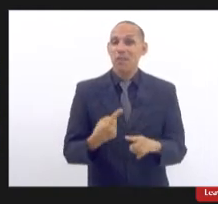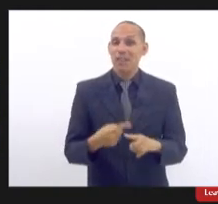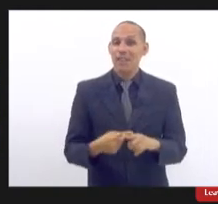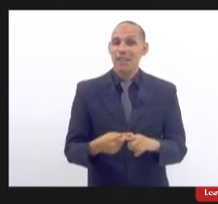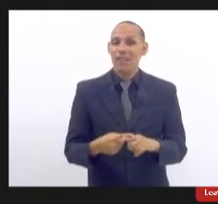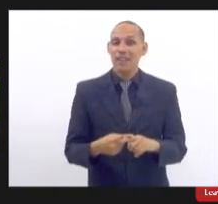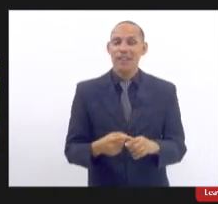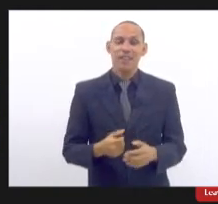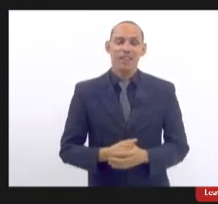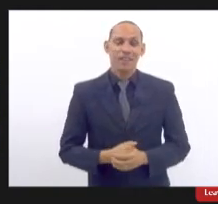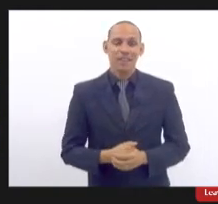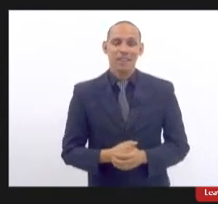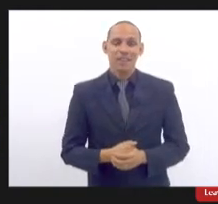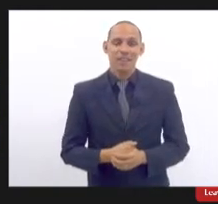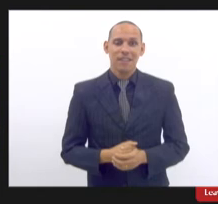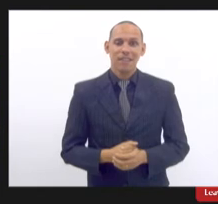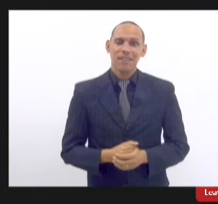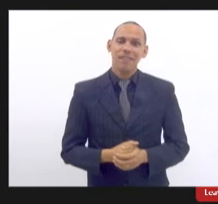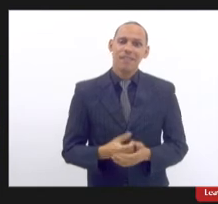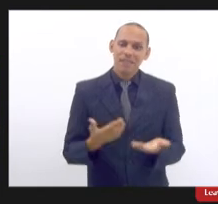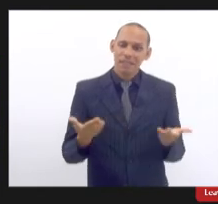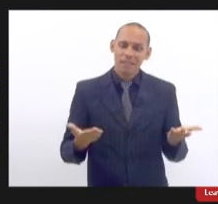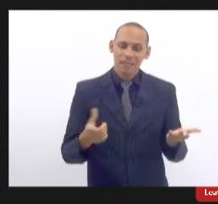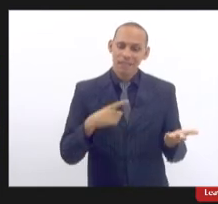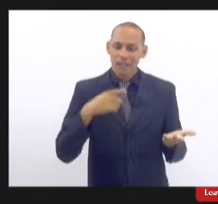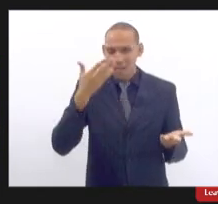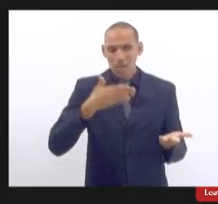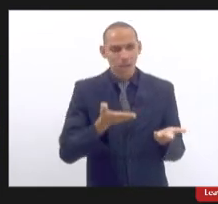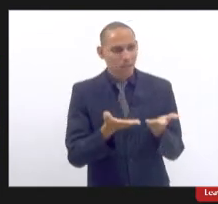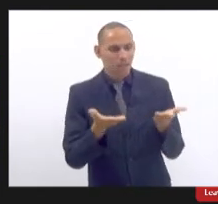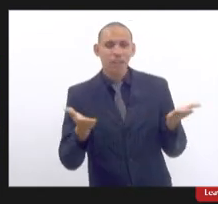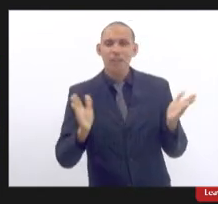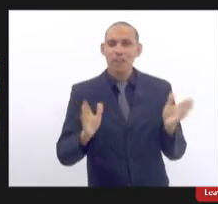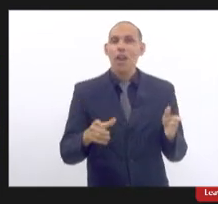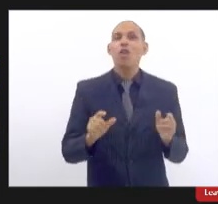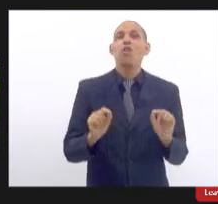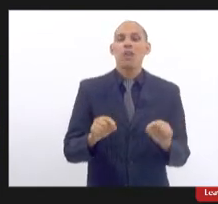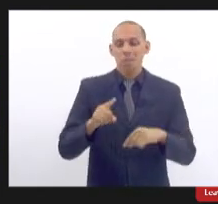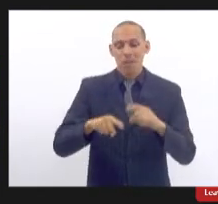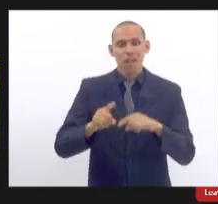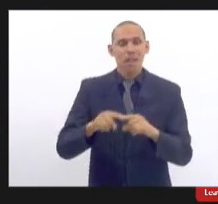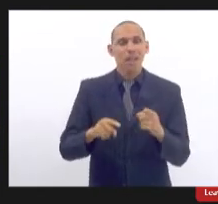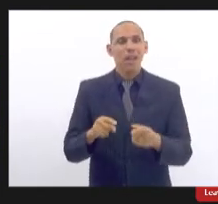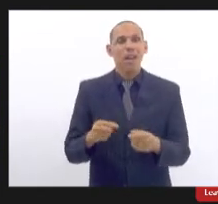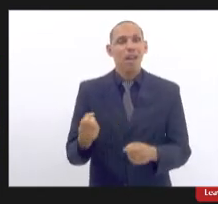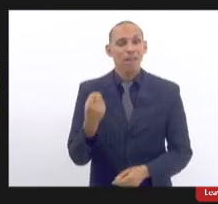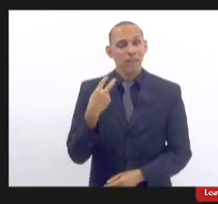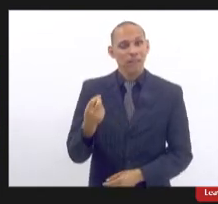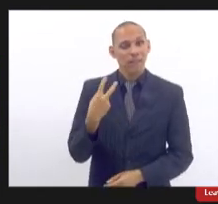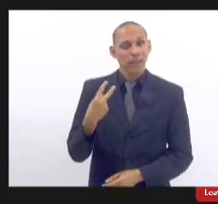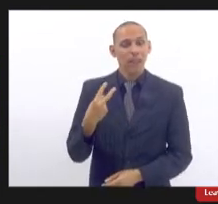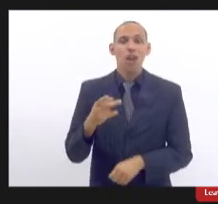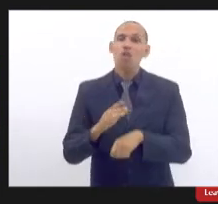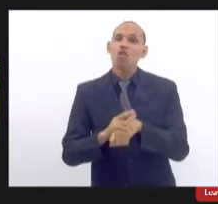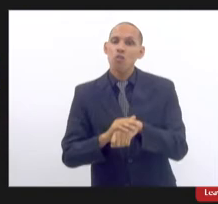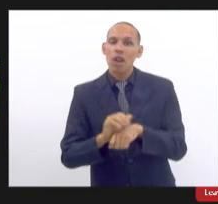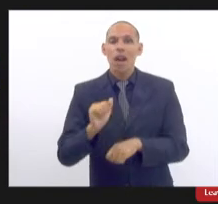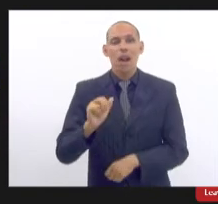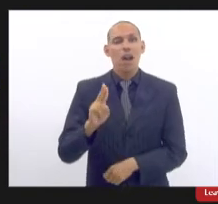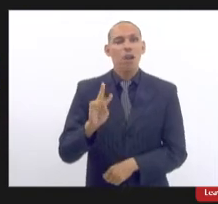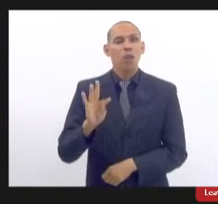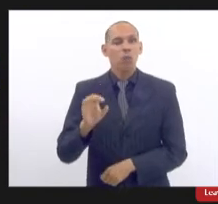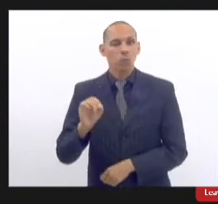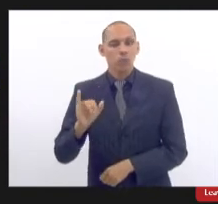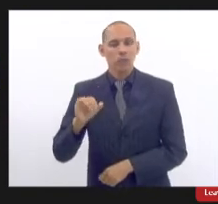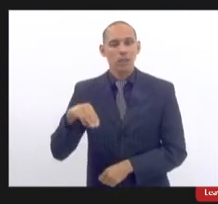está declarado que é um material tóxico além das doenças autoimunes podem haver doenças